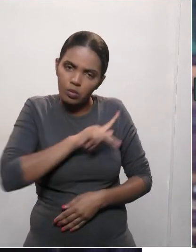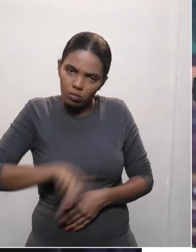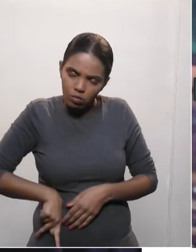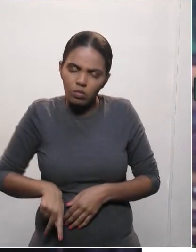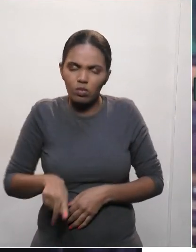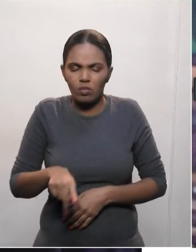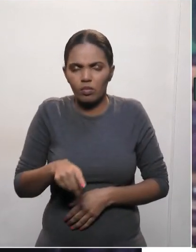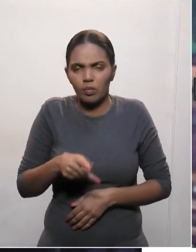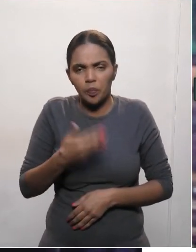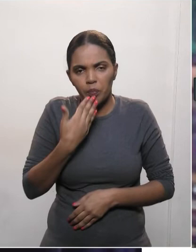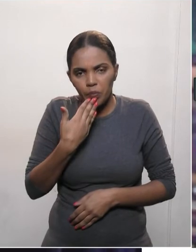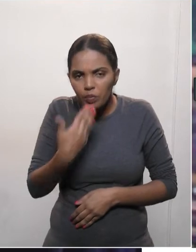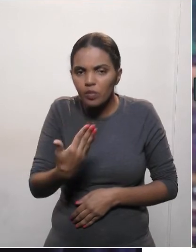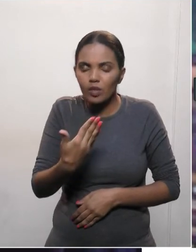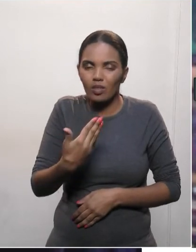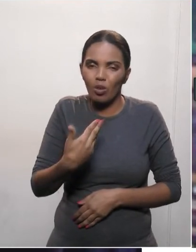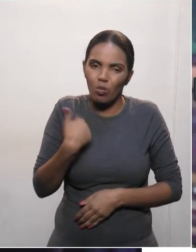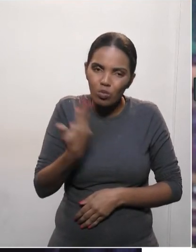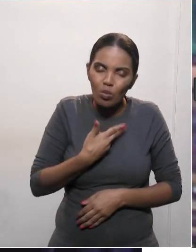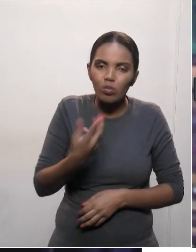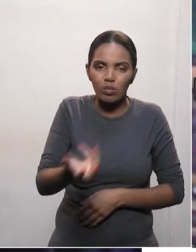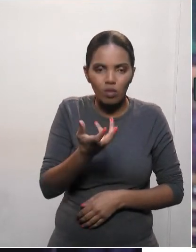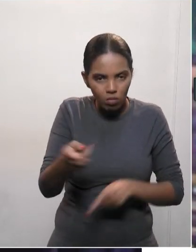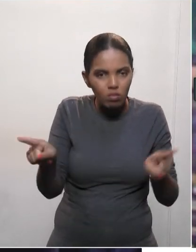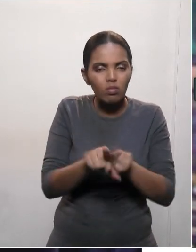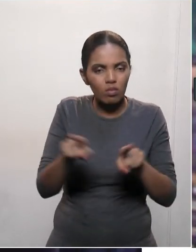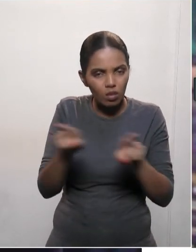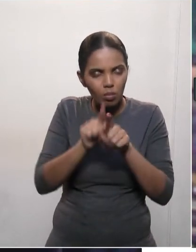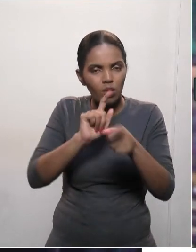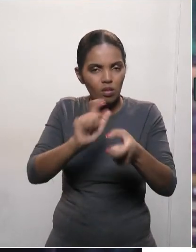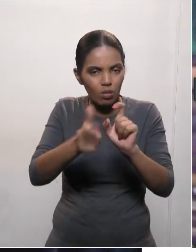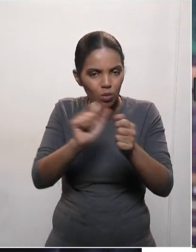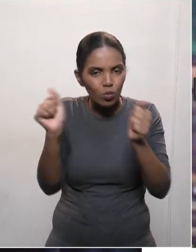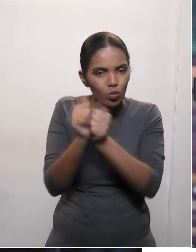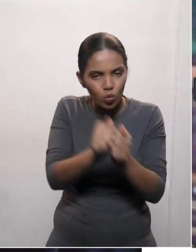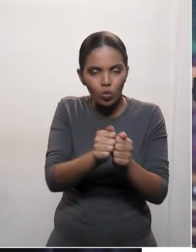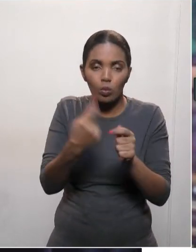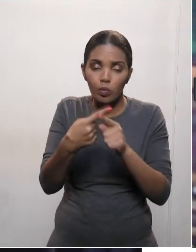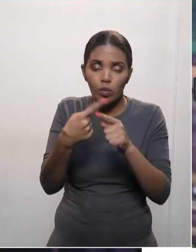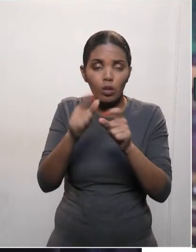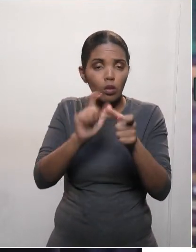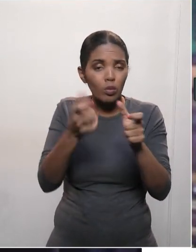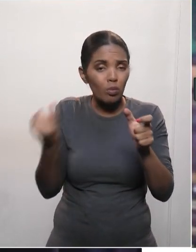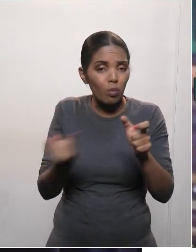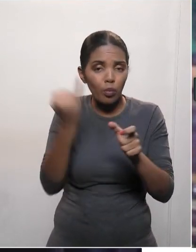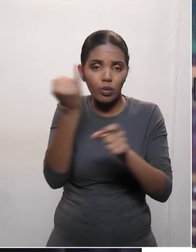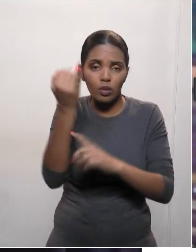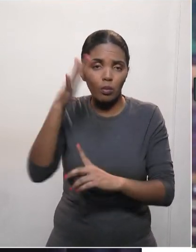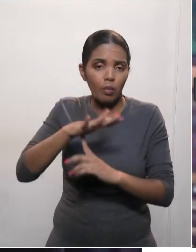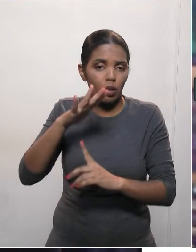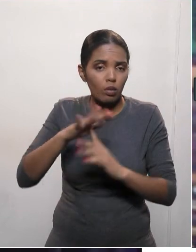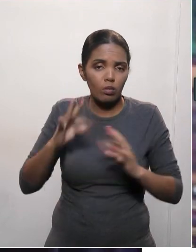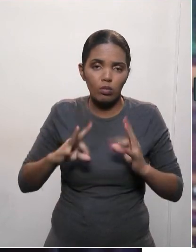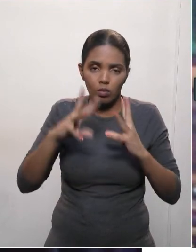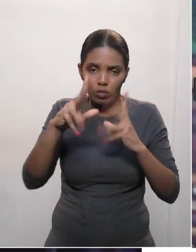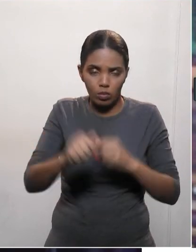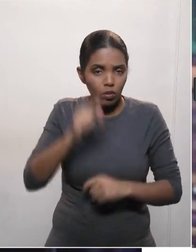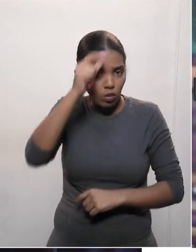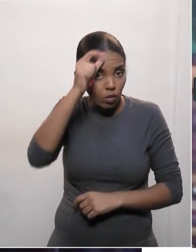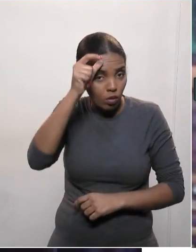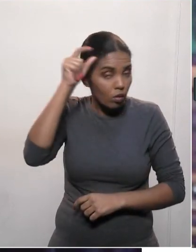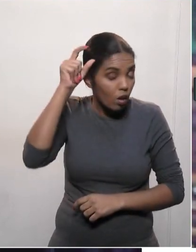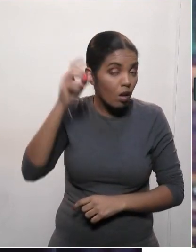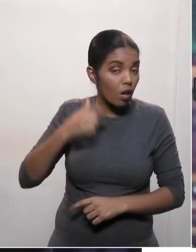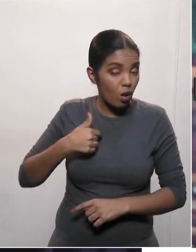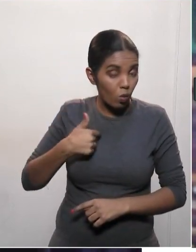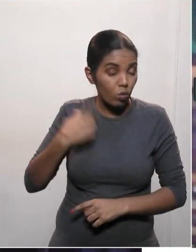façam com que nós também sejamos ouvidos e participamos dessas reuniões, que é muito importante para o estado do Paraná. Eu sou o soldado Frui, deputado do estado